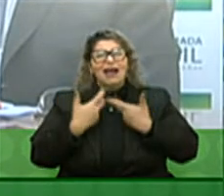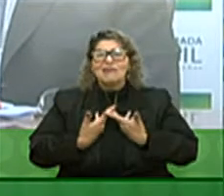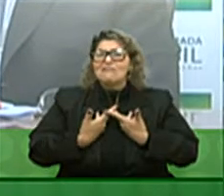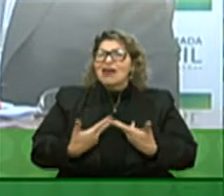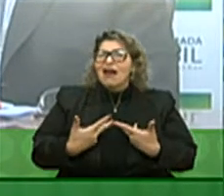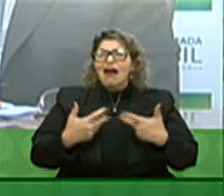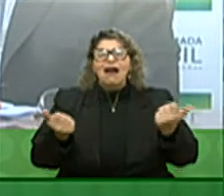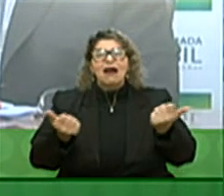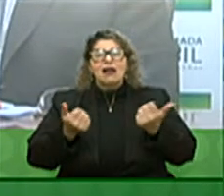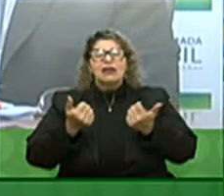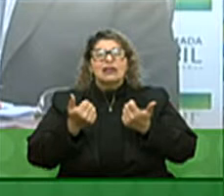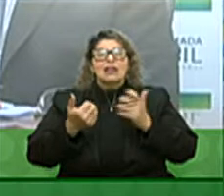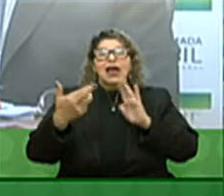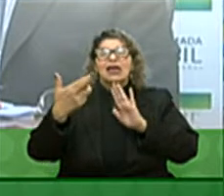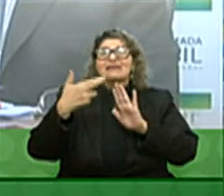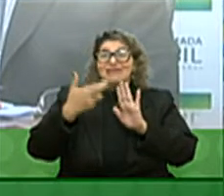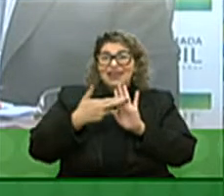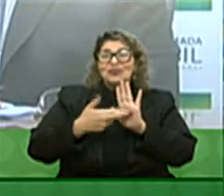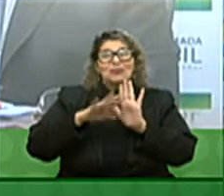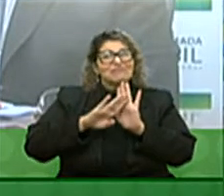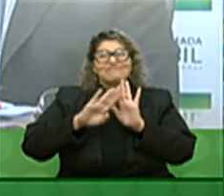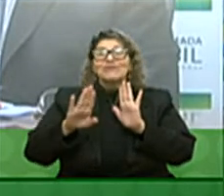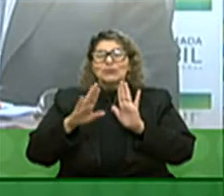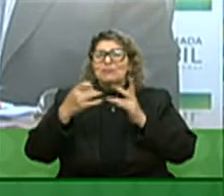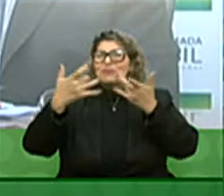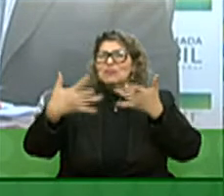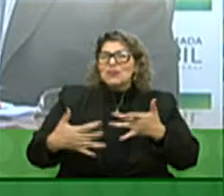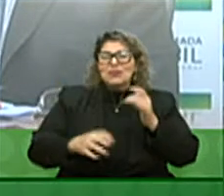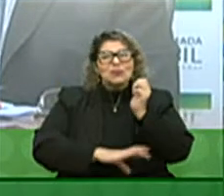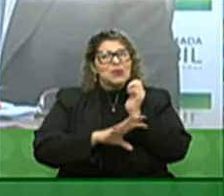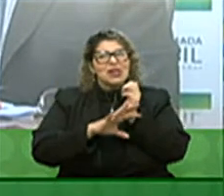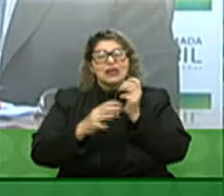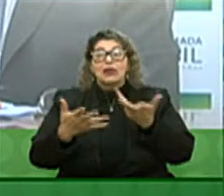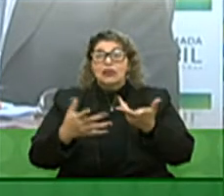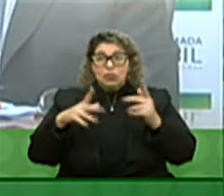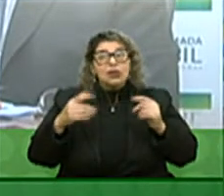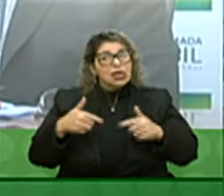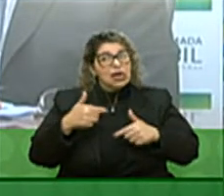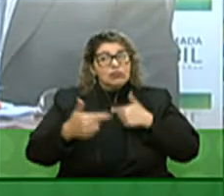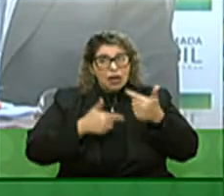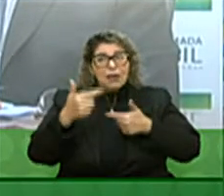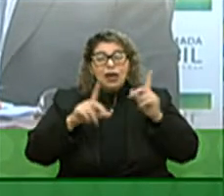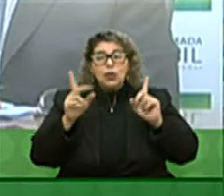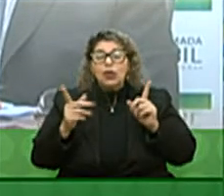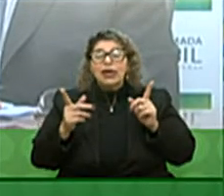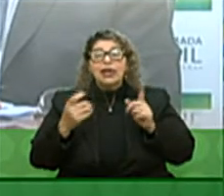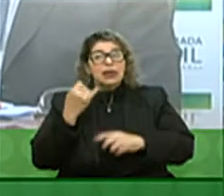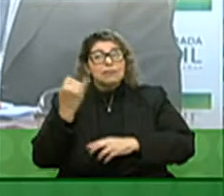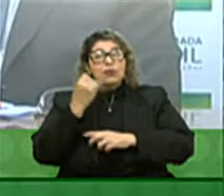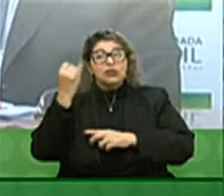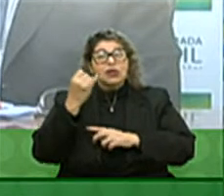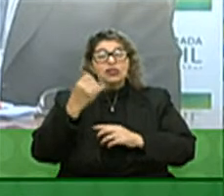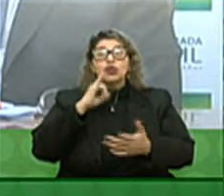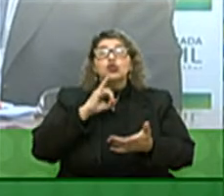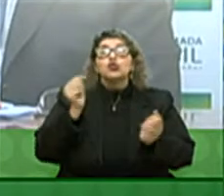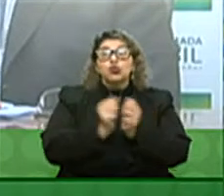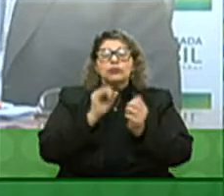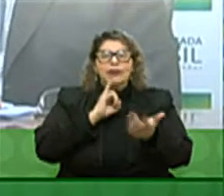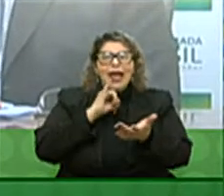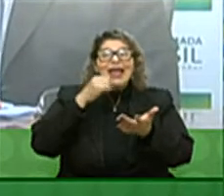desregulamentação que o senhor muito bem colocou é uma tarefa importante que junto com o aspecto tributário